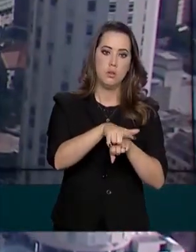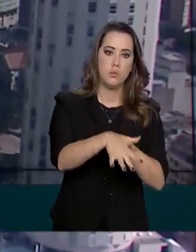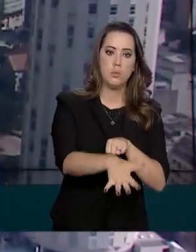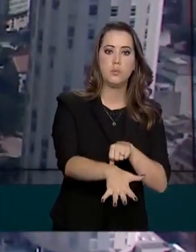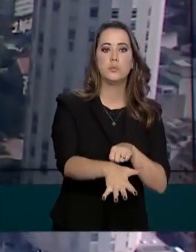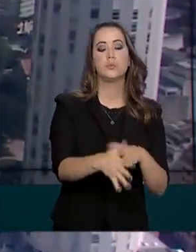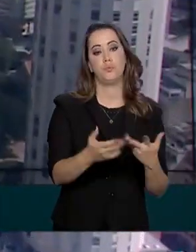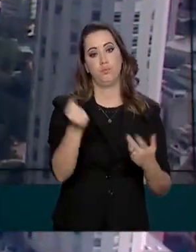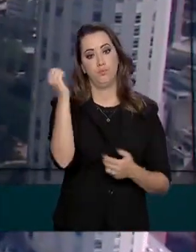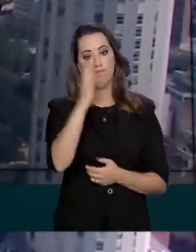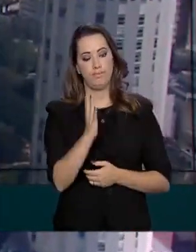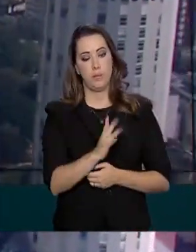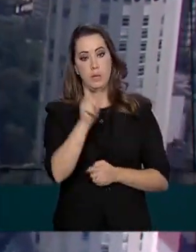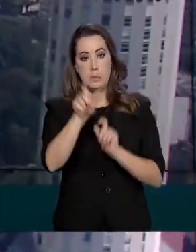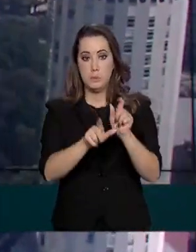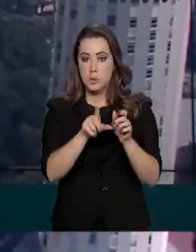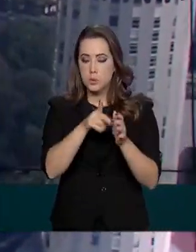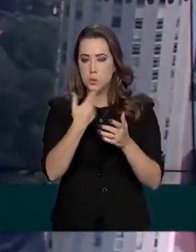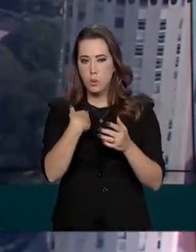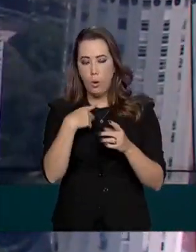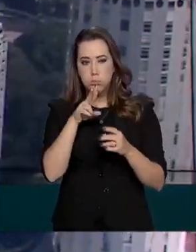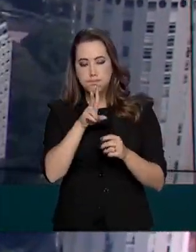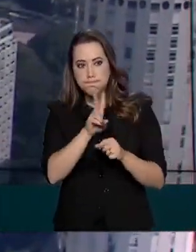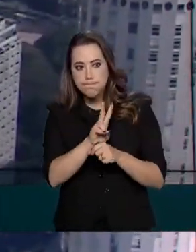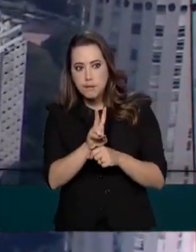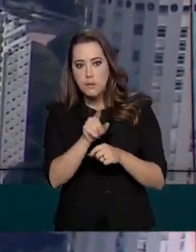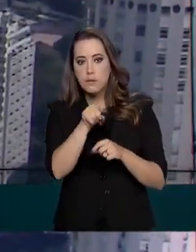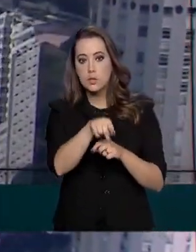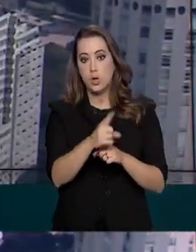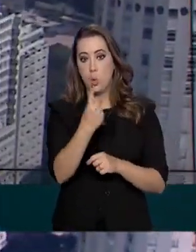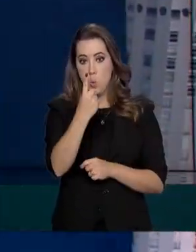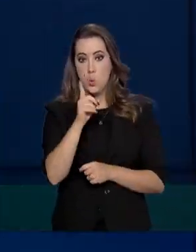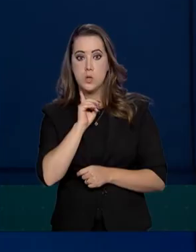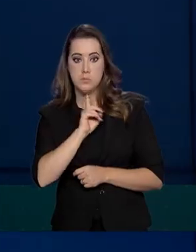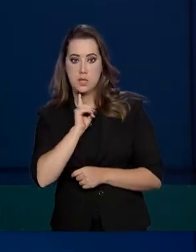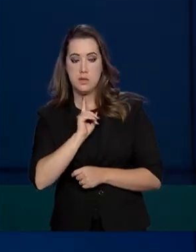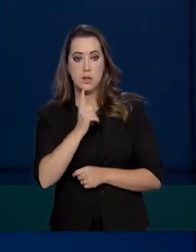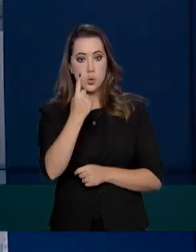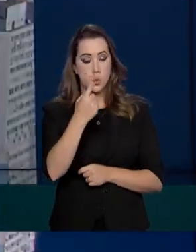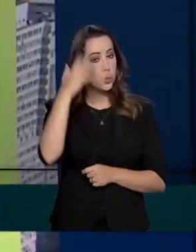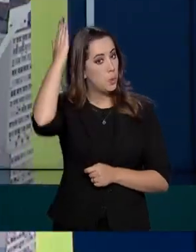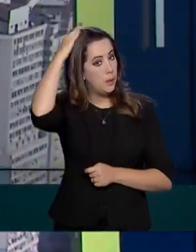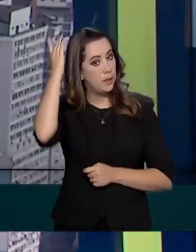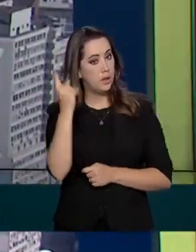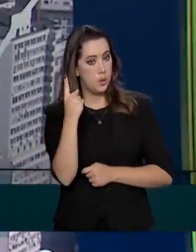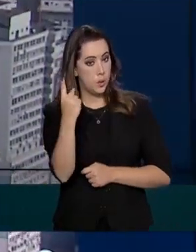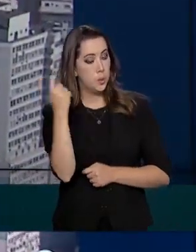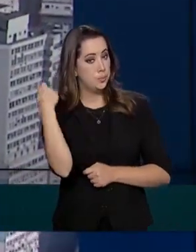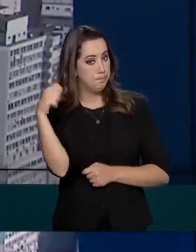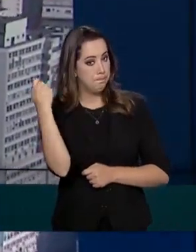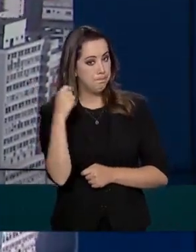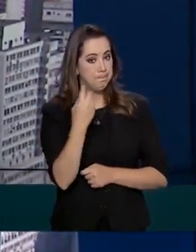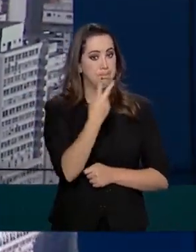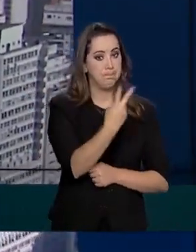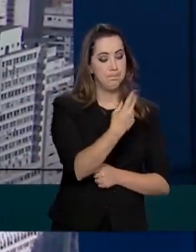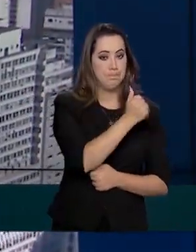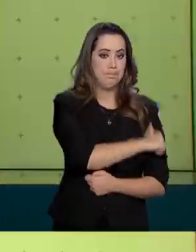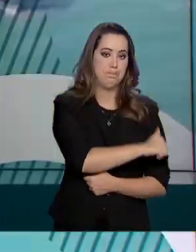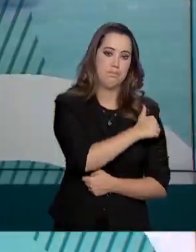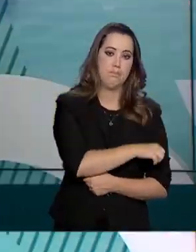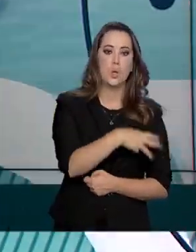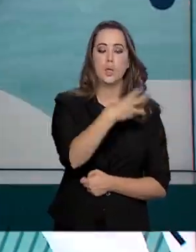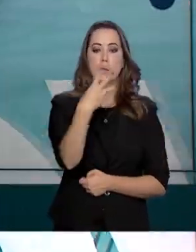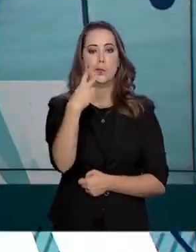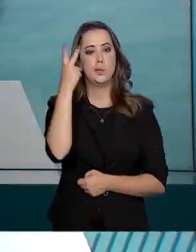Os pacientes investigados estão distribuídos assim, um em Minas Gerais, um no Paraná, um no Rio Grande do Sul, dois no Rio de